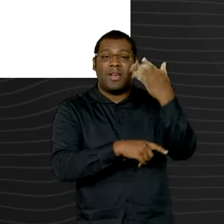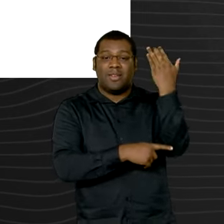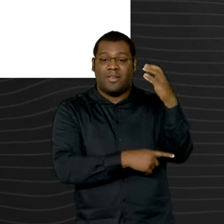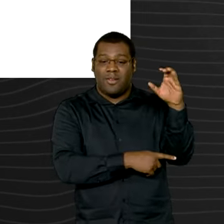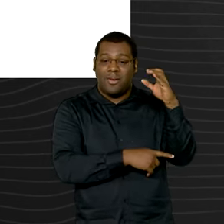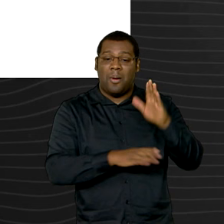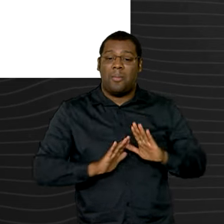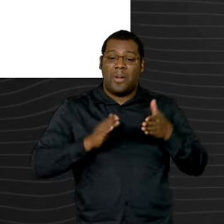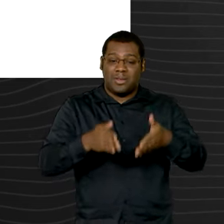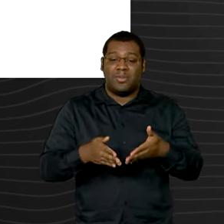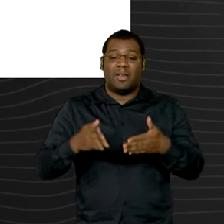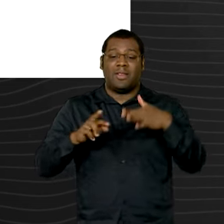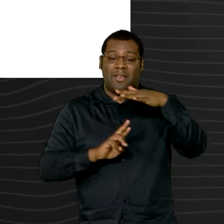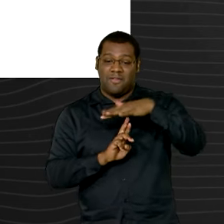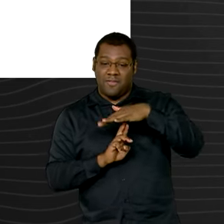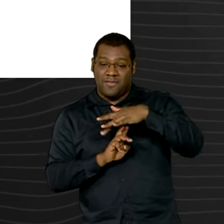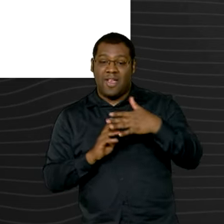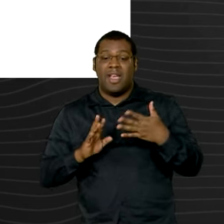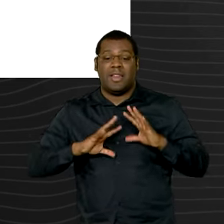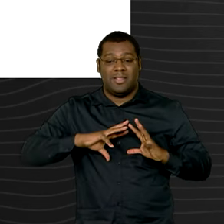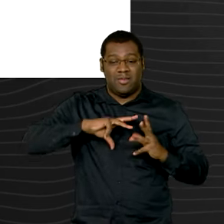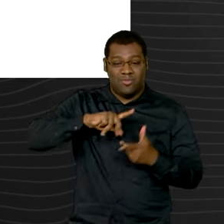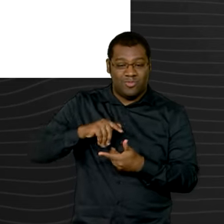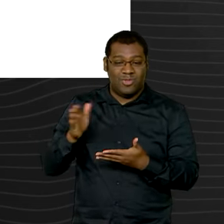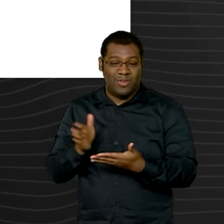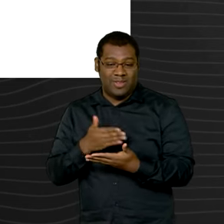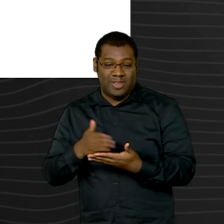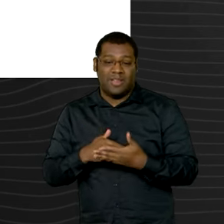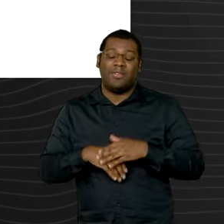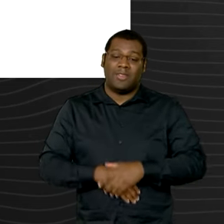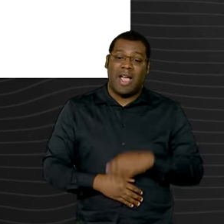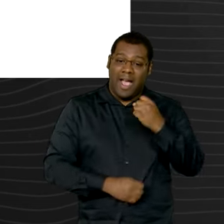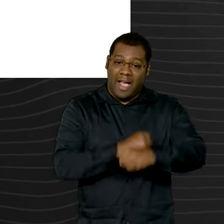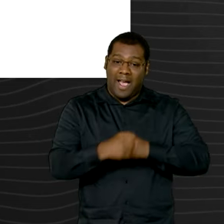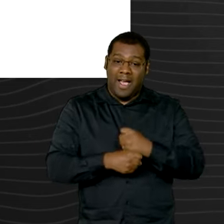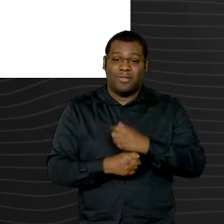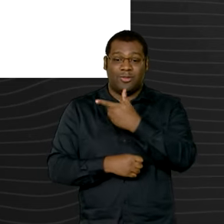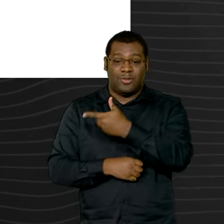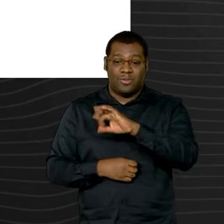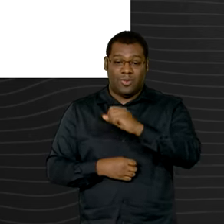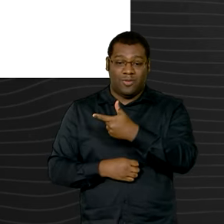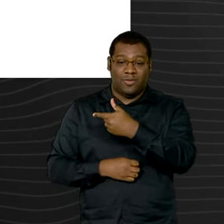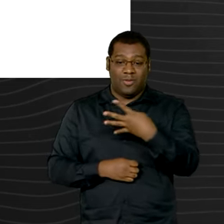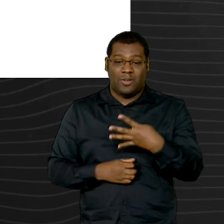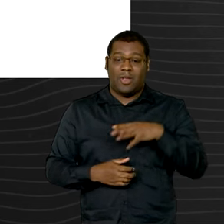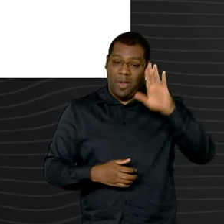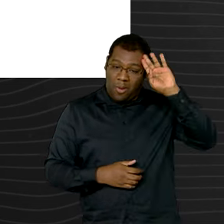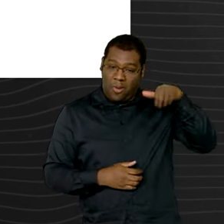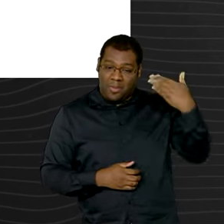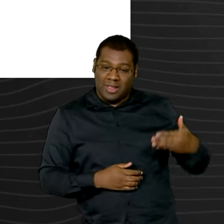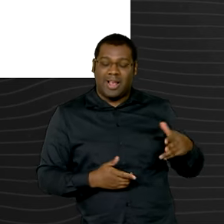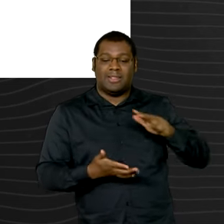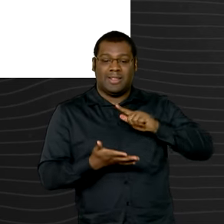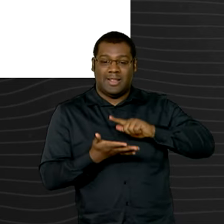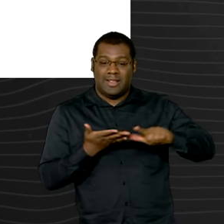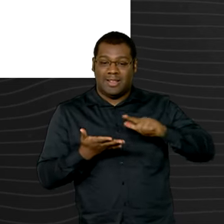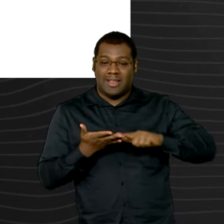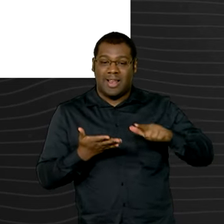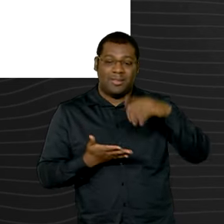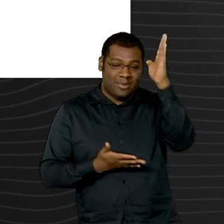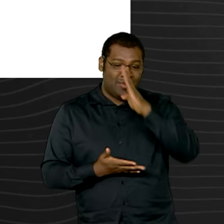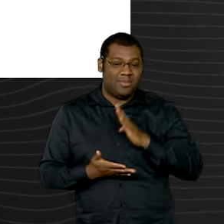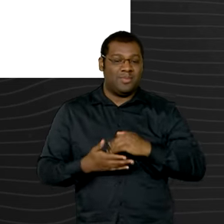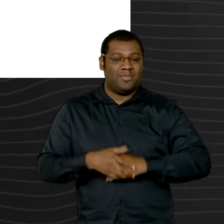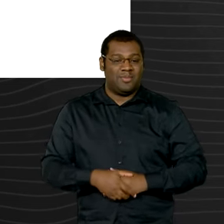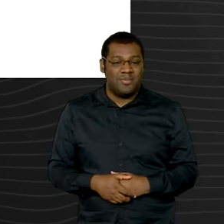Internacional do Livro de Bogotá, que este ano homenageia a literatura brasileira. A visita da feira faz parte